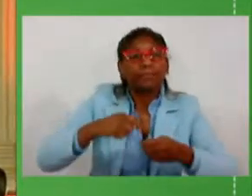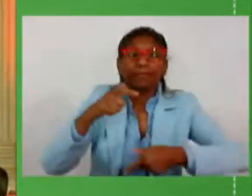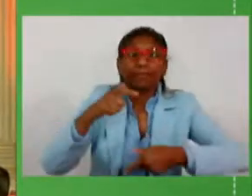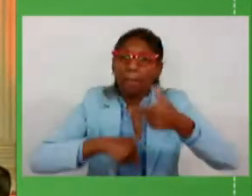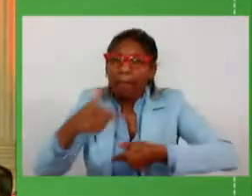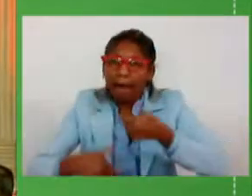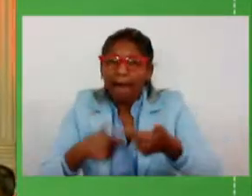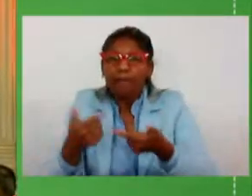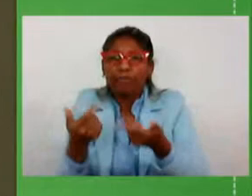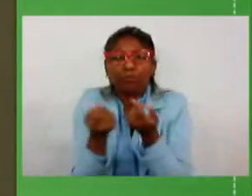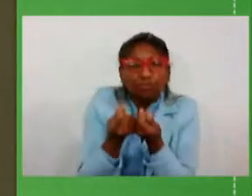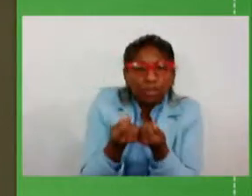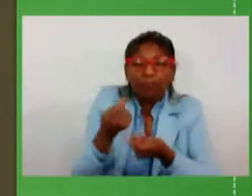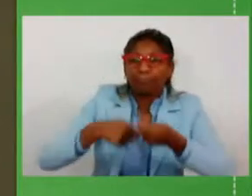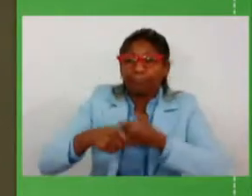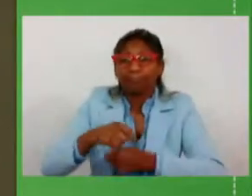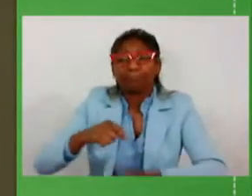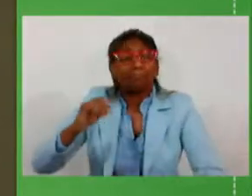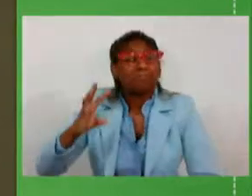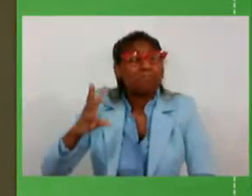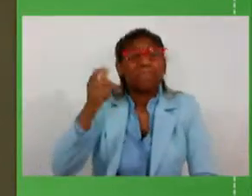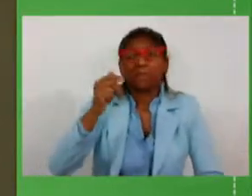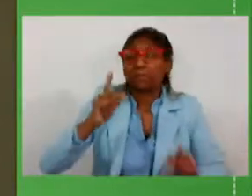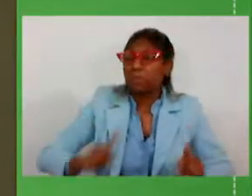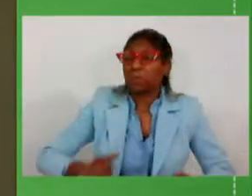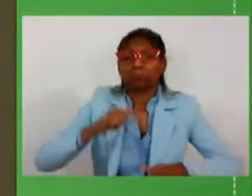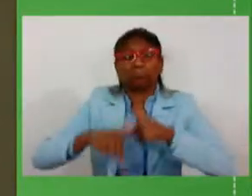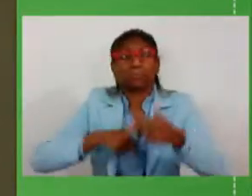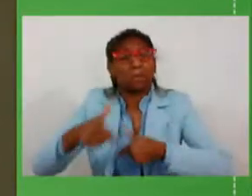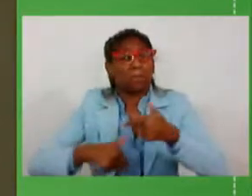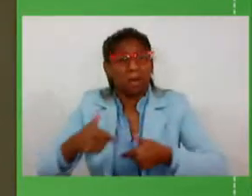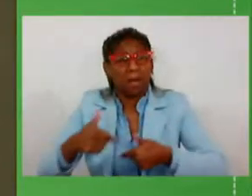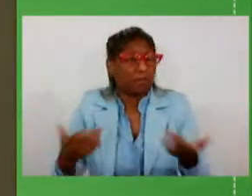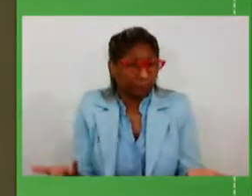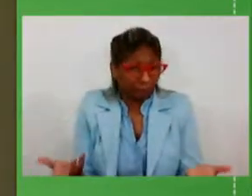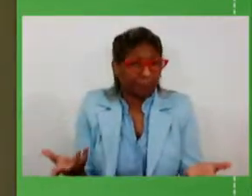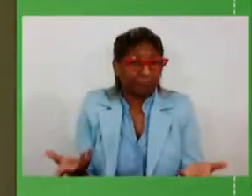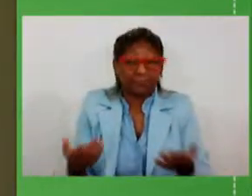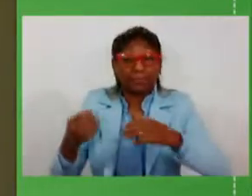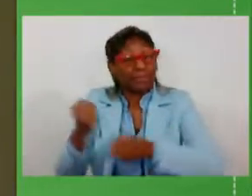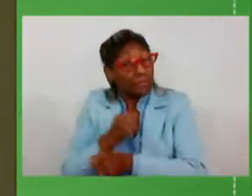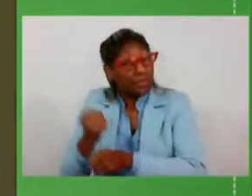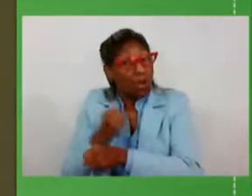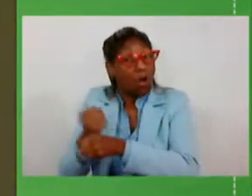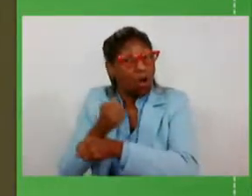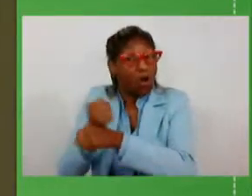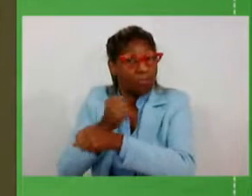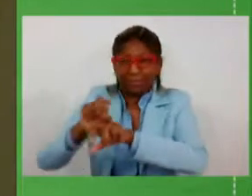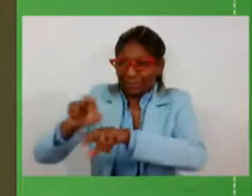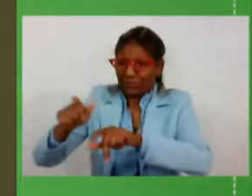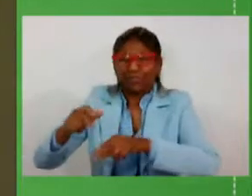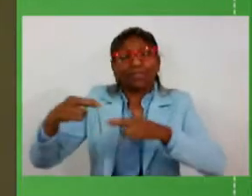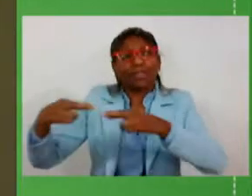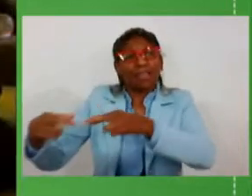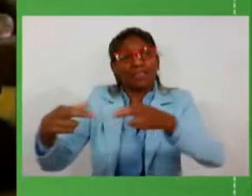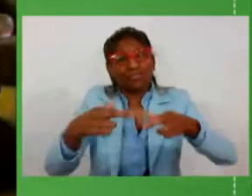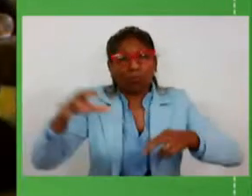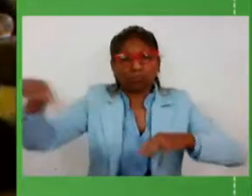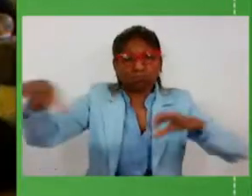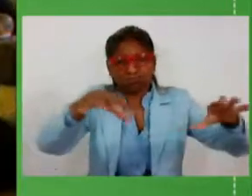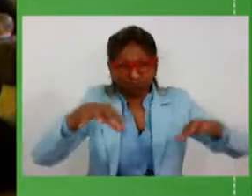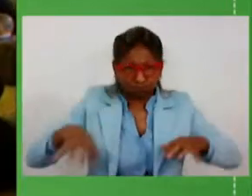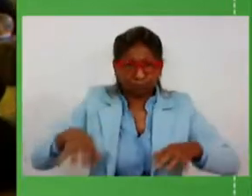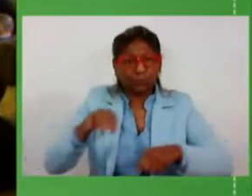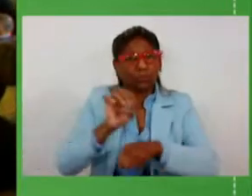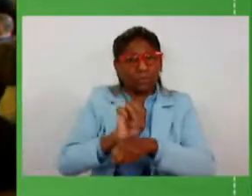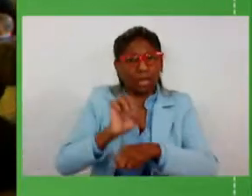gerando renda, serão milhares de empregos gerados nas obras, nas diversas regiões contempladas aqui do